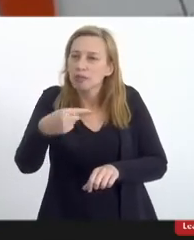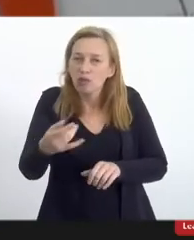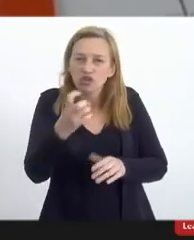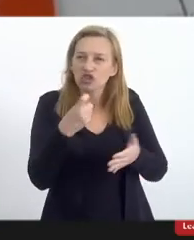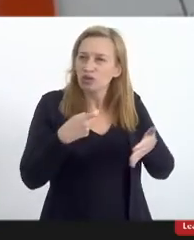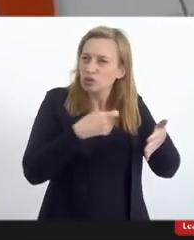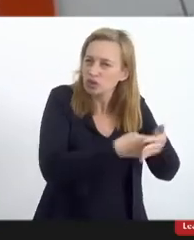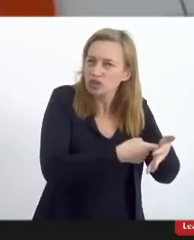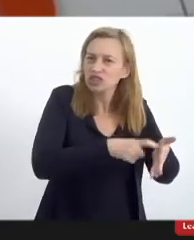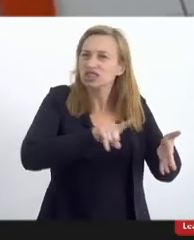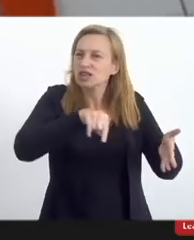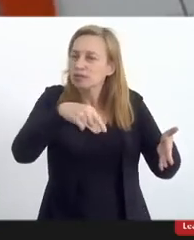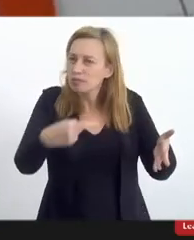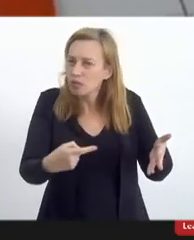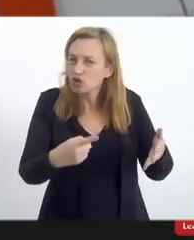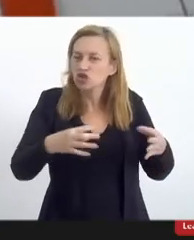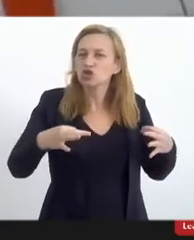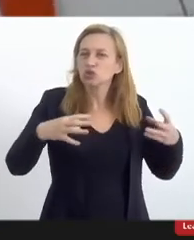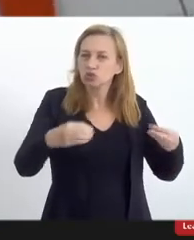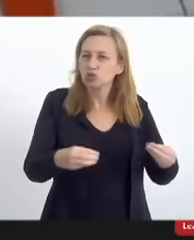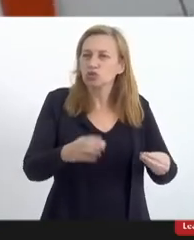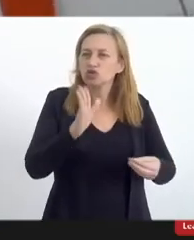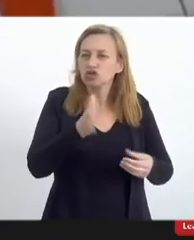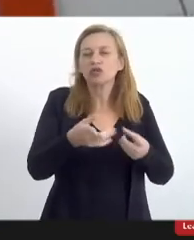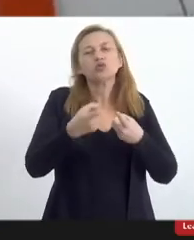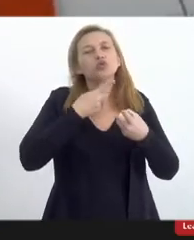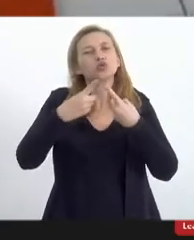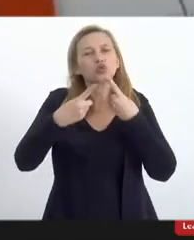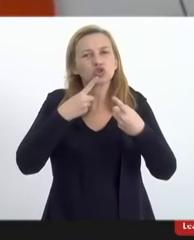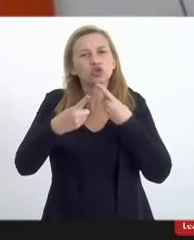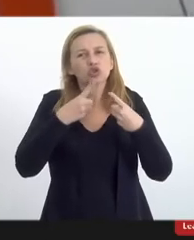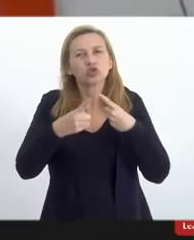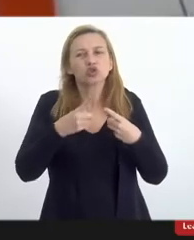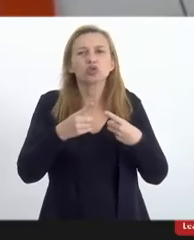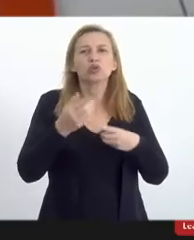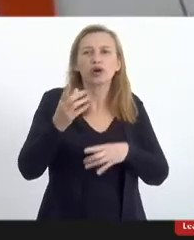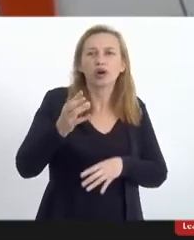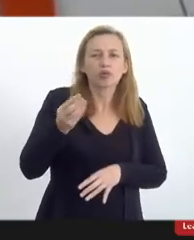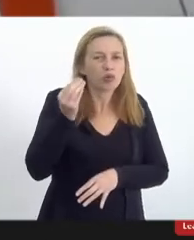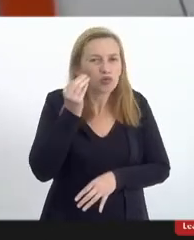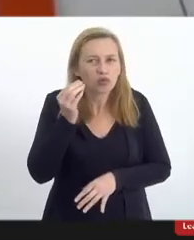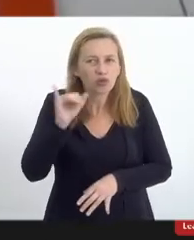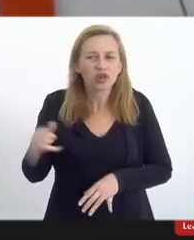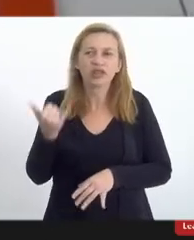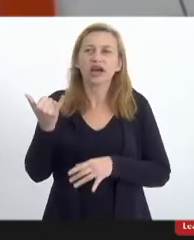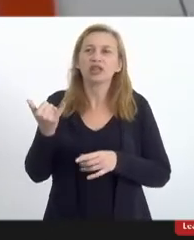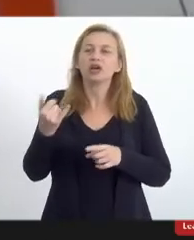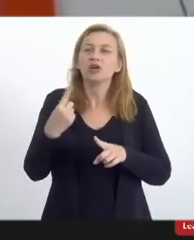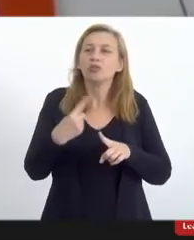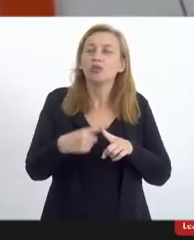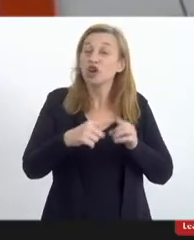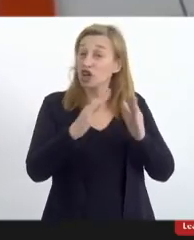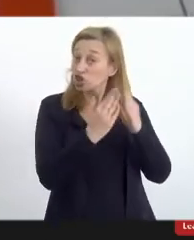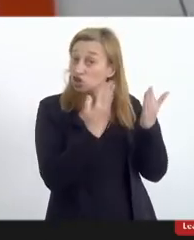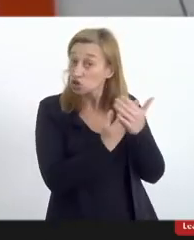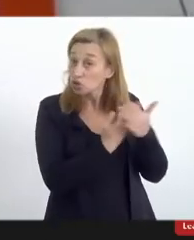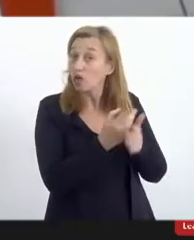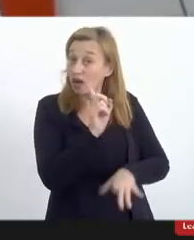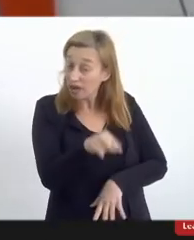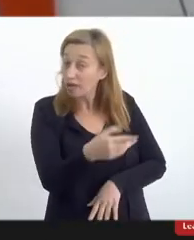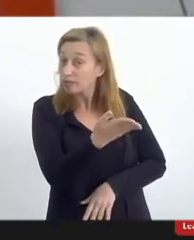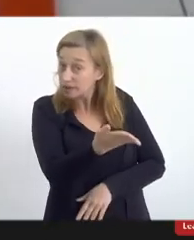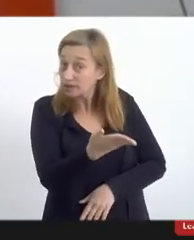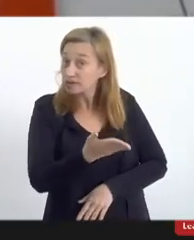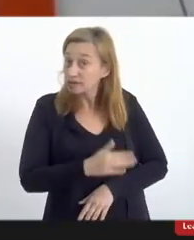depois das suas ocorrências né são debatidos são aproveitados porque escola é muito pra isso também né